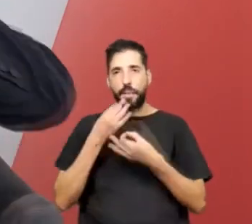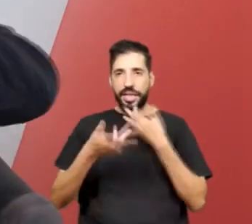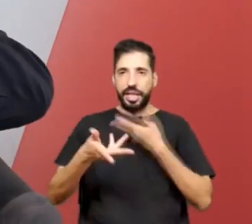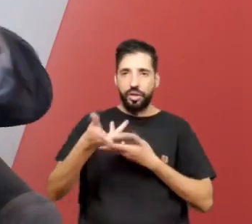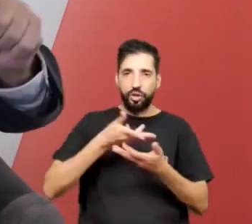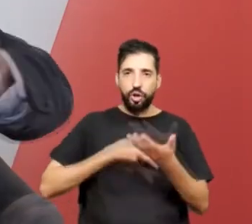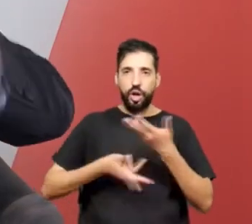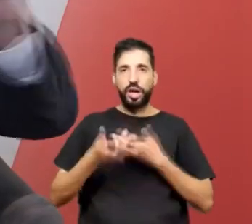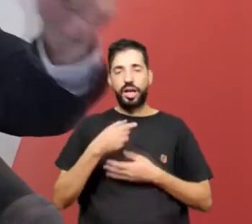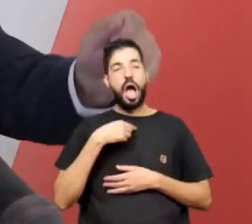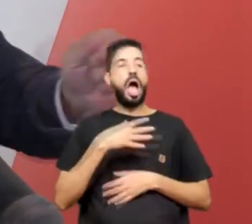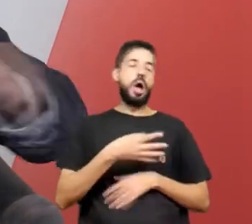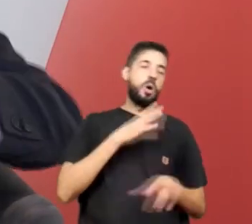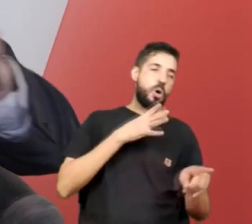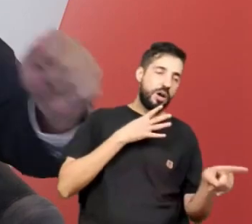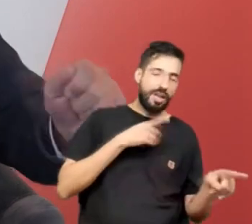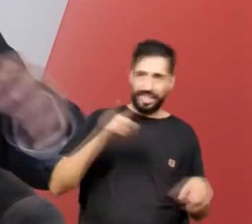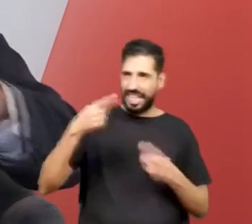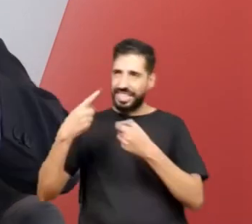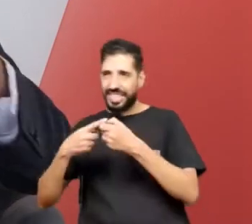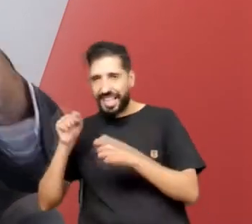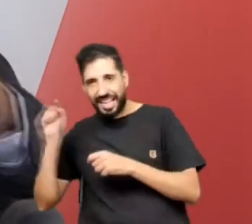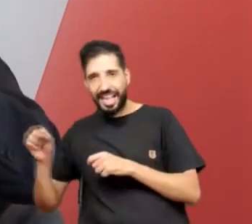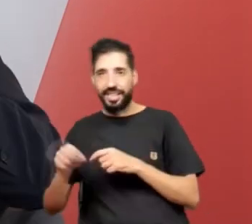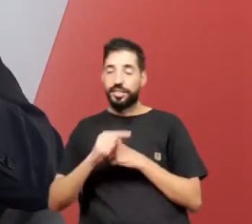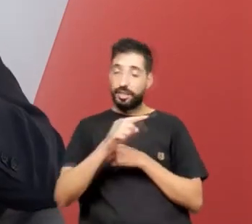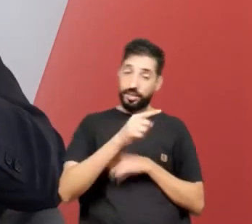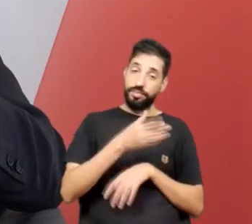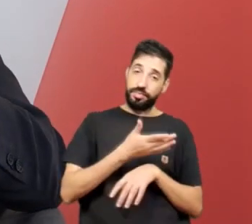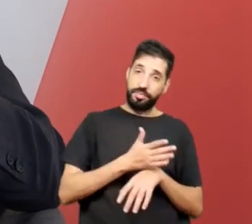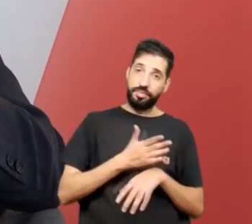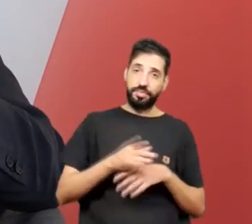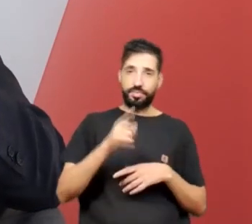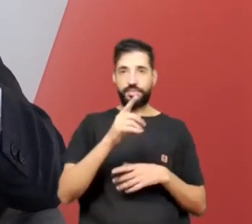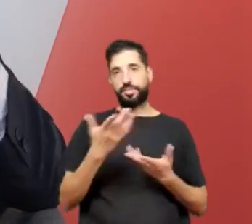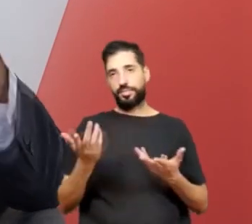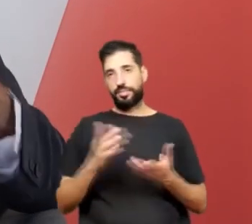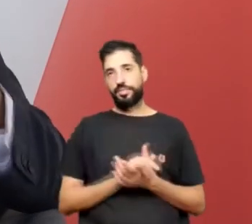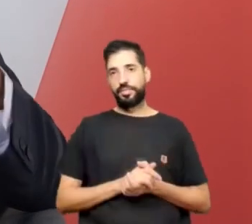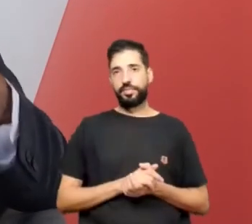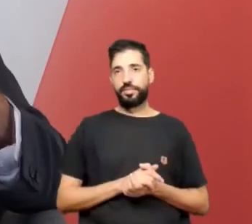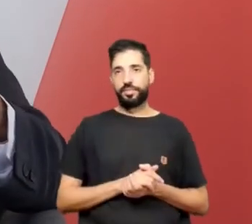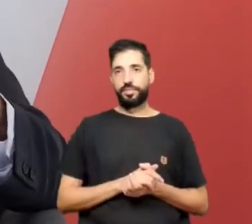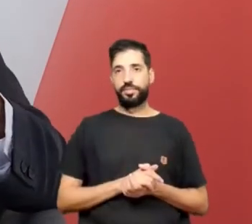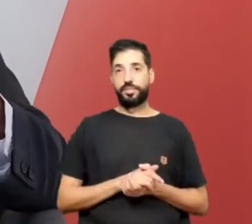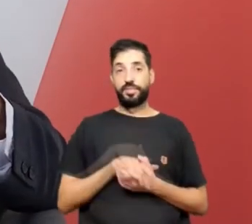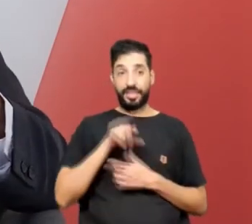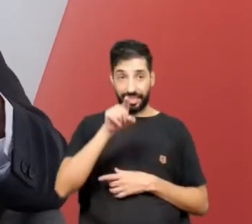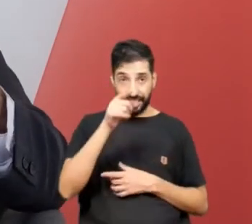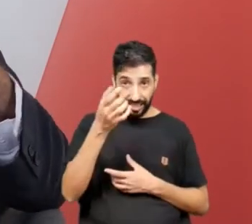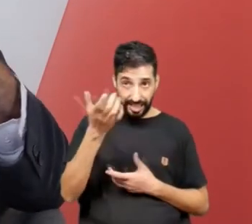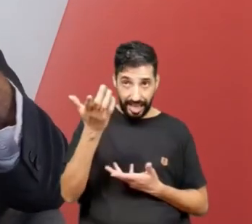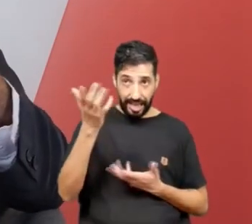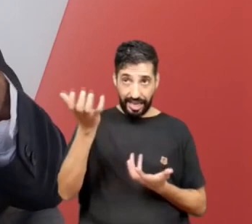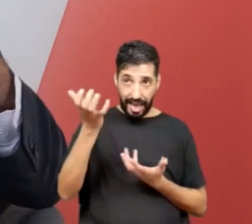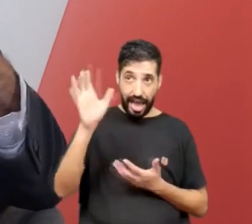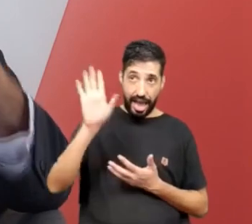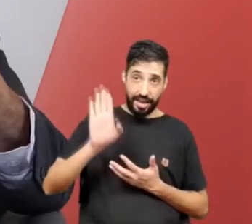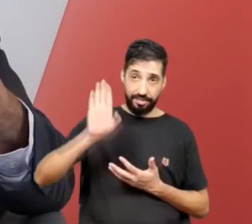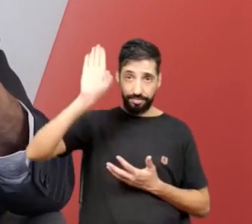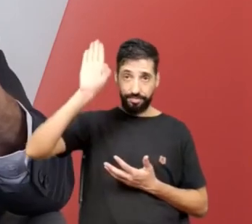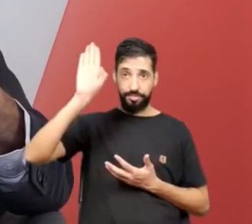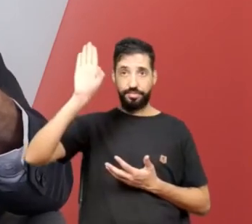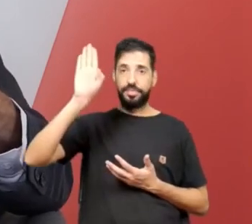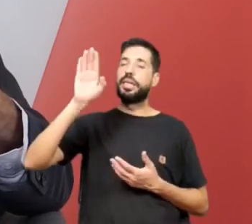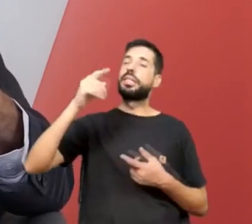conheço, você está em cidade tal, isso é a praça da cidade tal. Então, você que é candidato a candidata, tenta